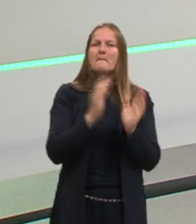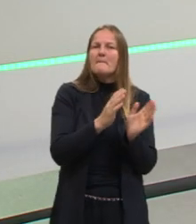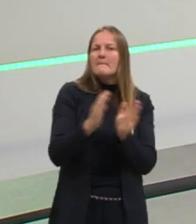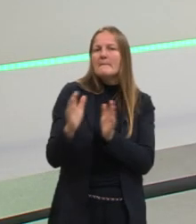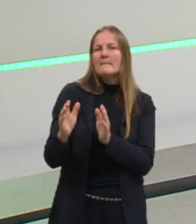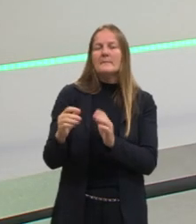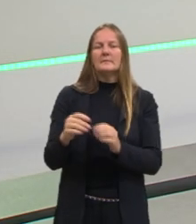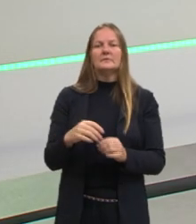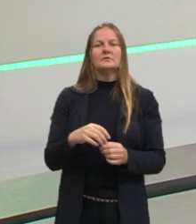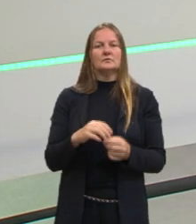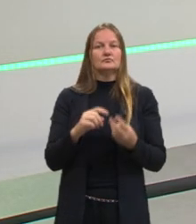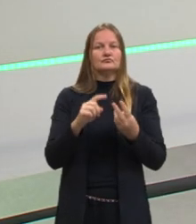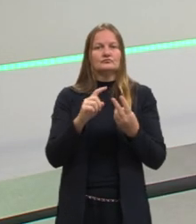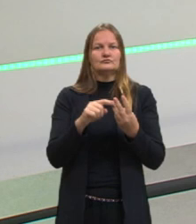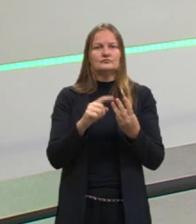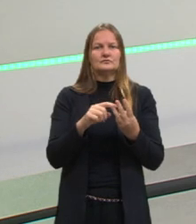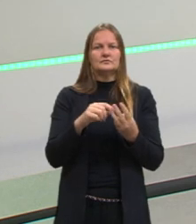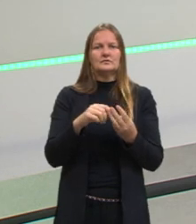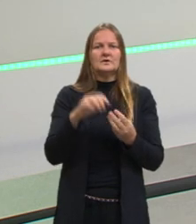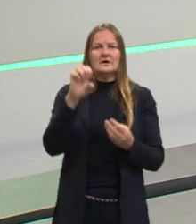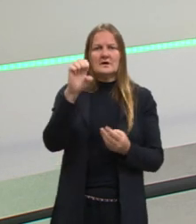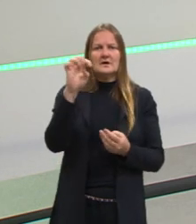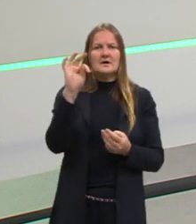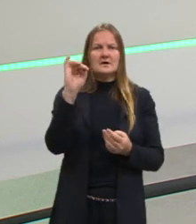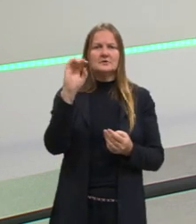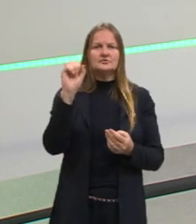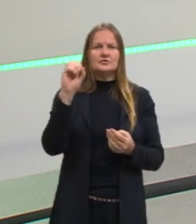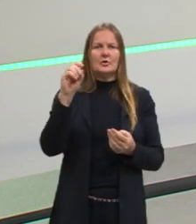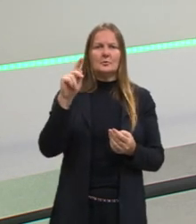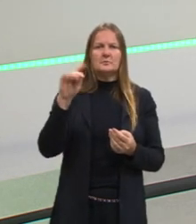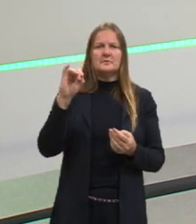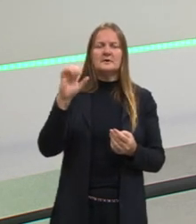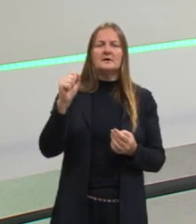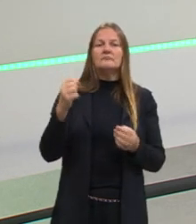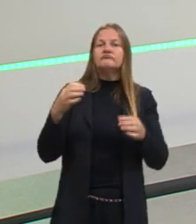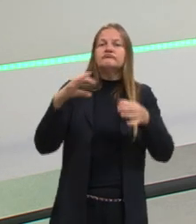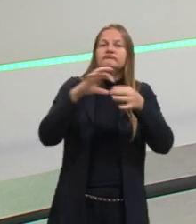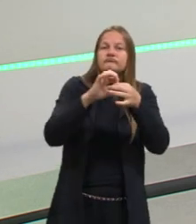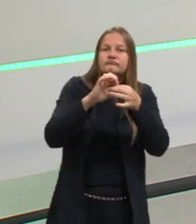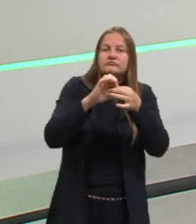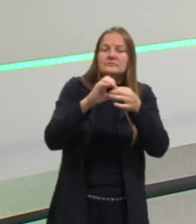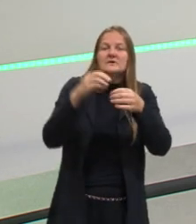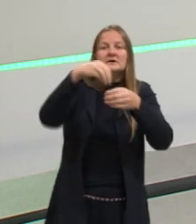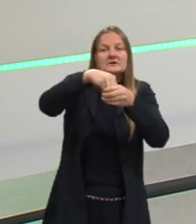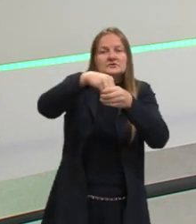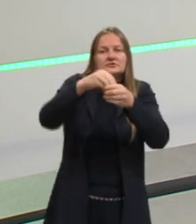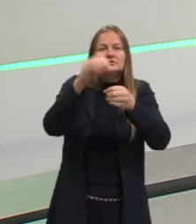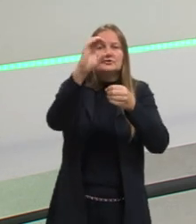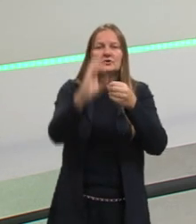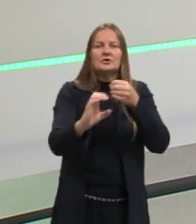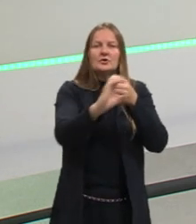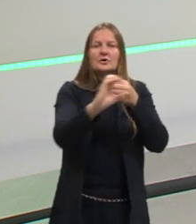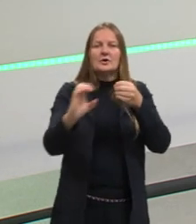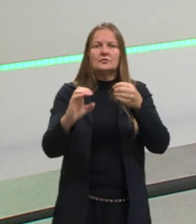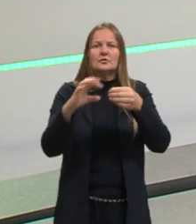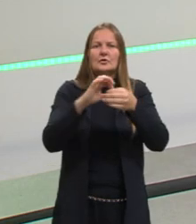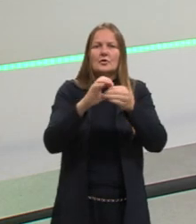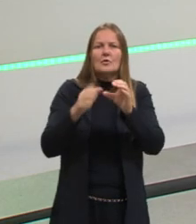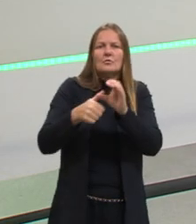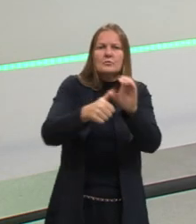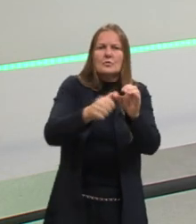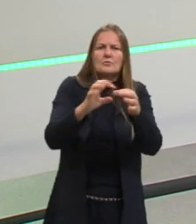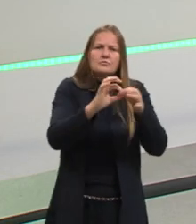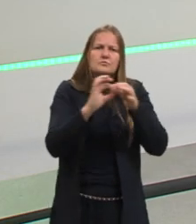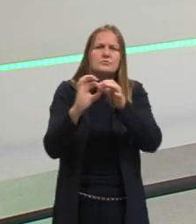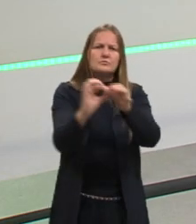Igreja Armênia quanto a da Etiópia, elas integraram a Igreja Católica. Então, tinha um cristianismo mais unido.